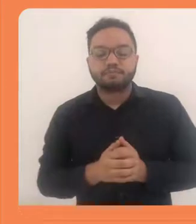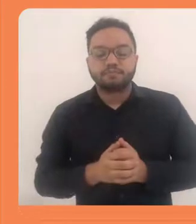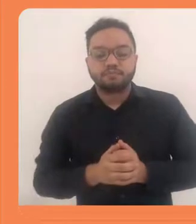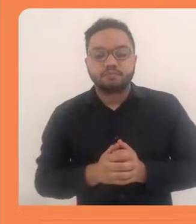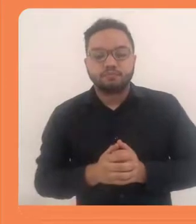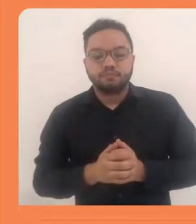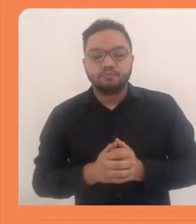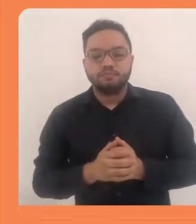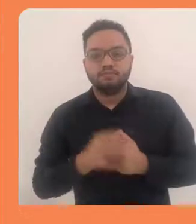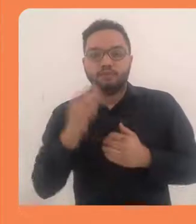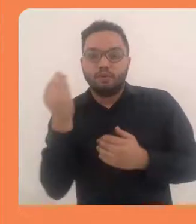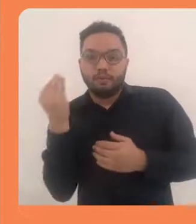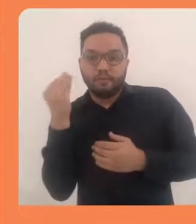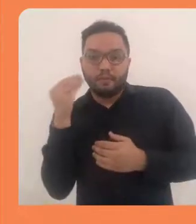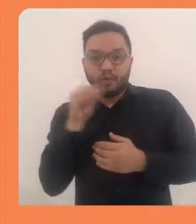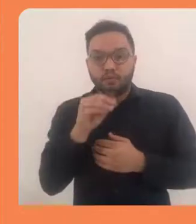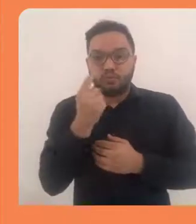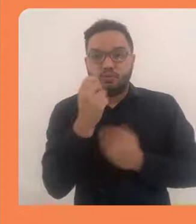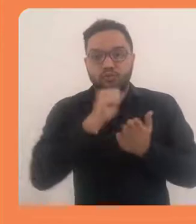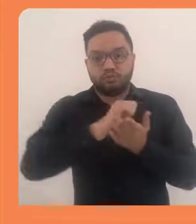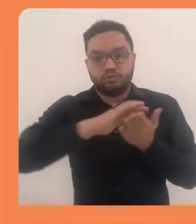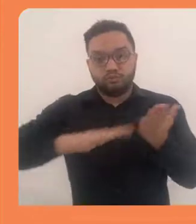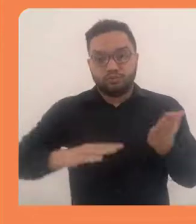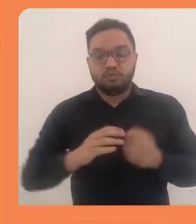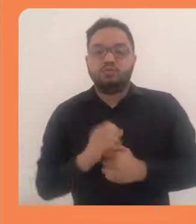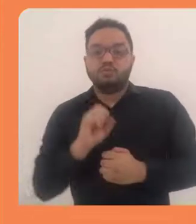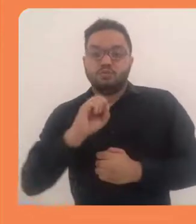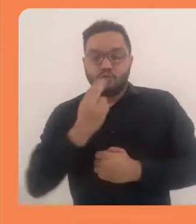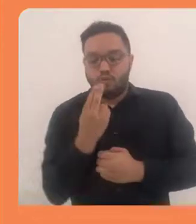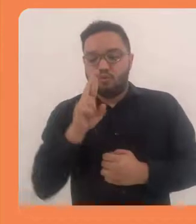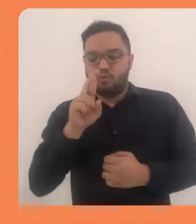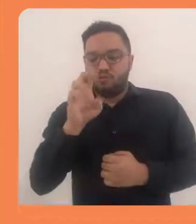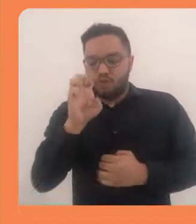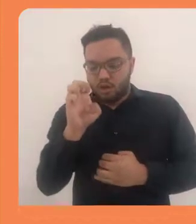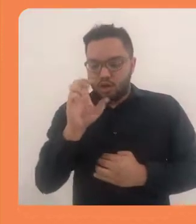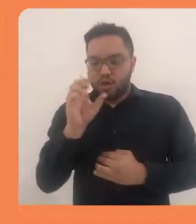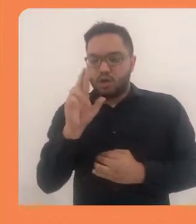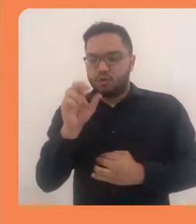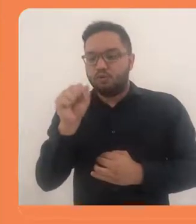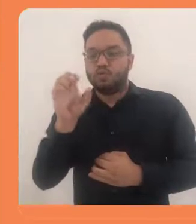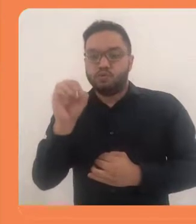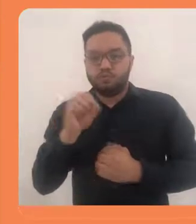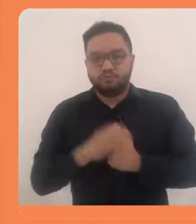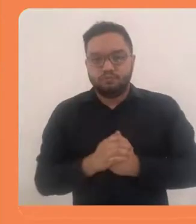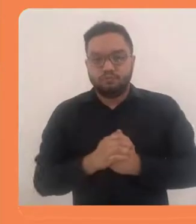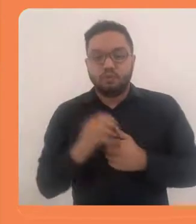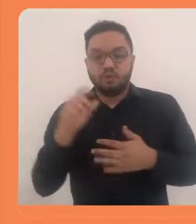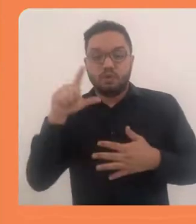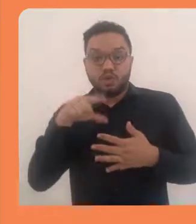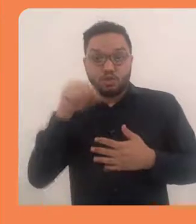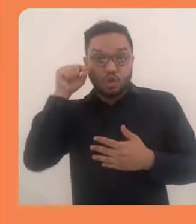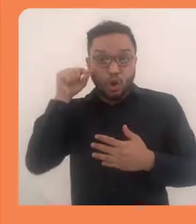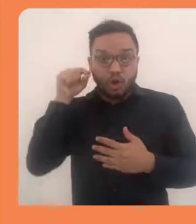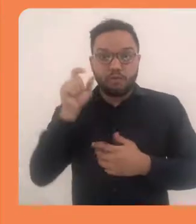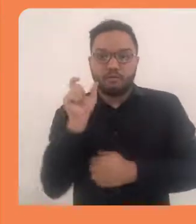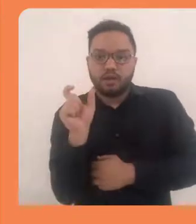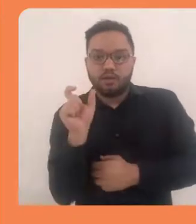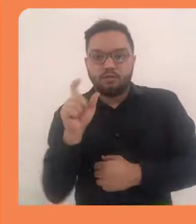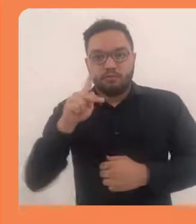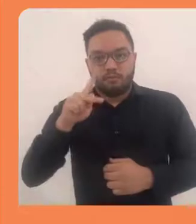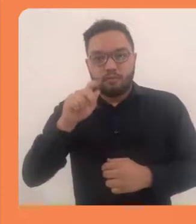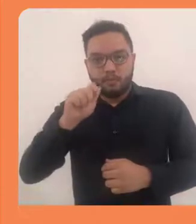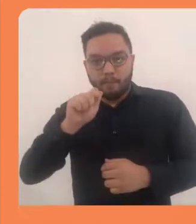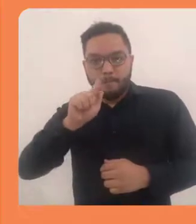Para isso, precisamos ativar a edição, nesse caso já está ativada, e adicionar uma